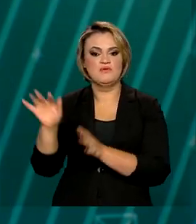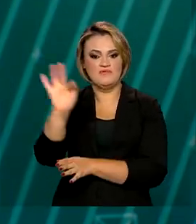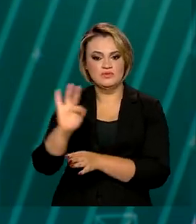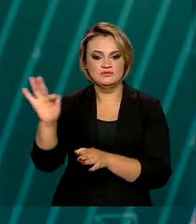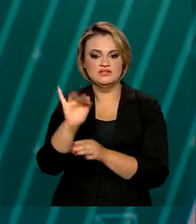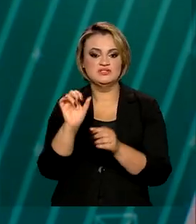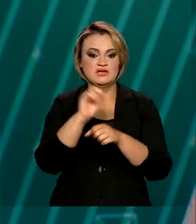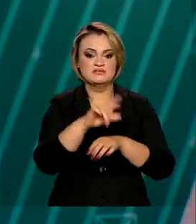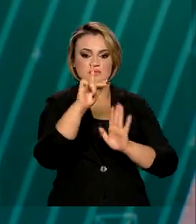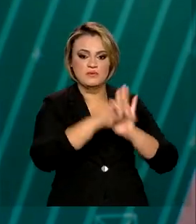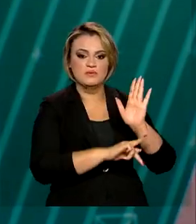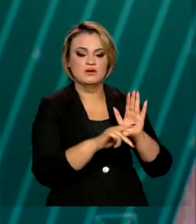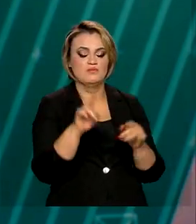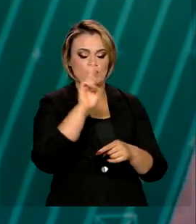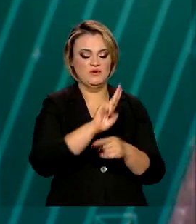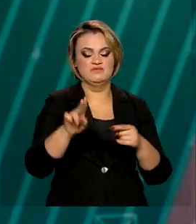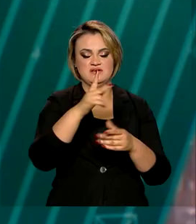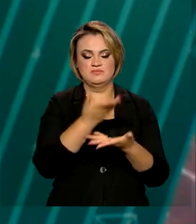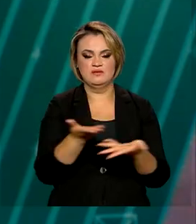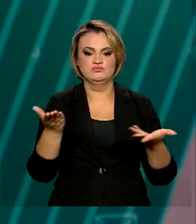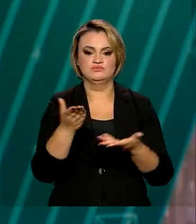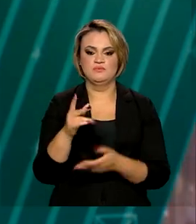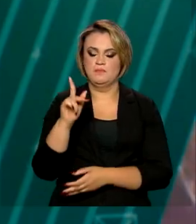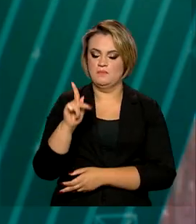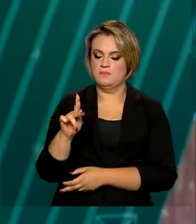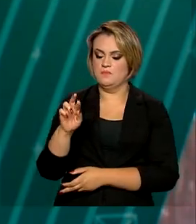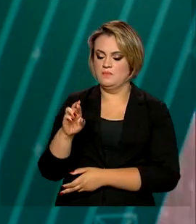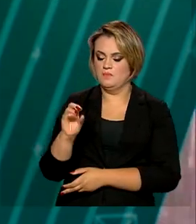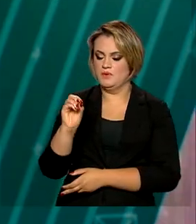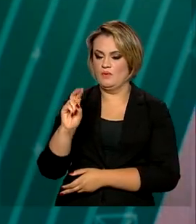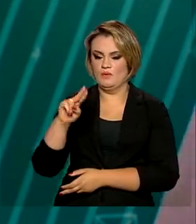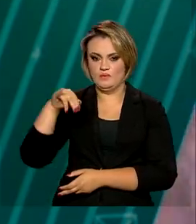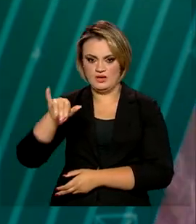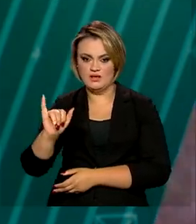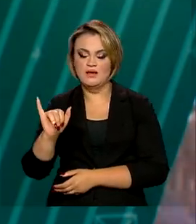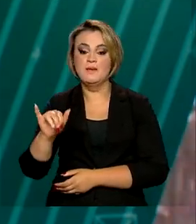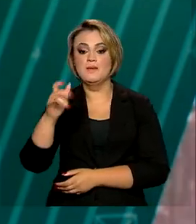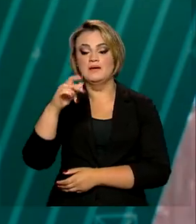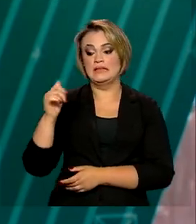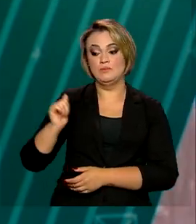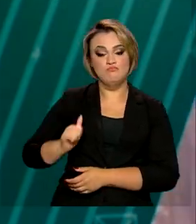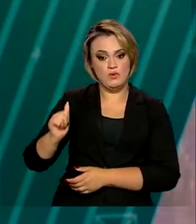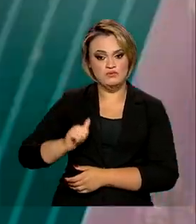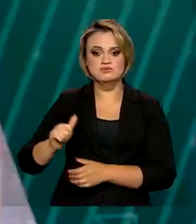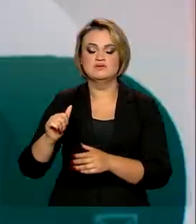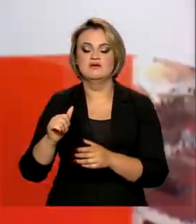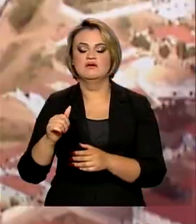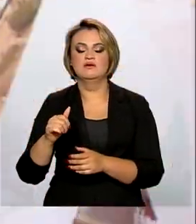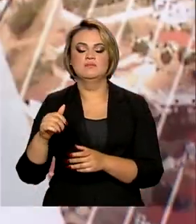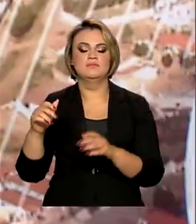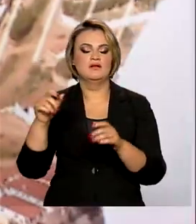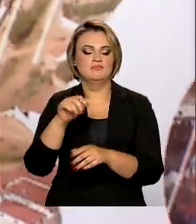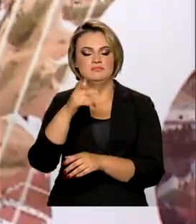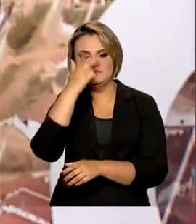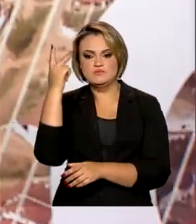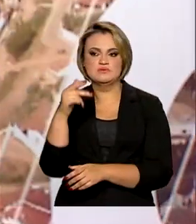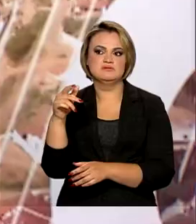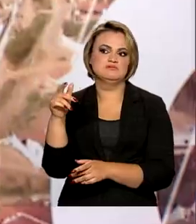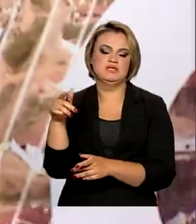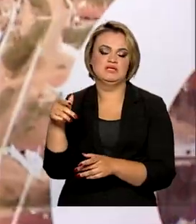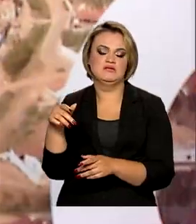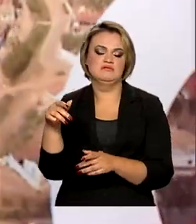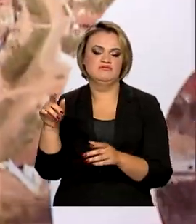Universidade para Todos. O Prauni oferece bolsas para estudantes sem diploma de nível superior, além de professores de escolas